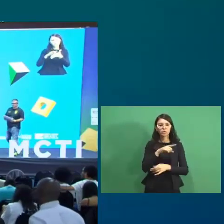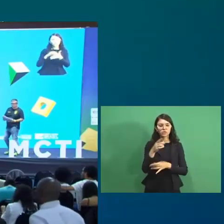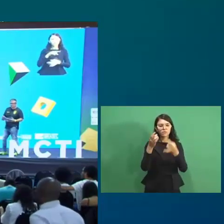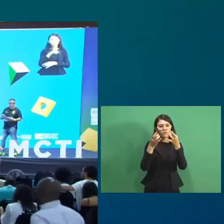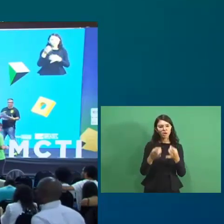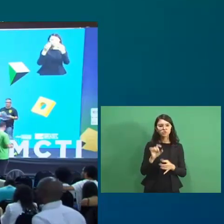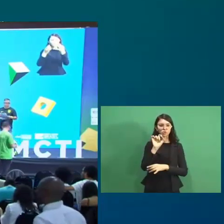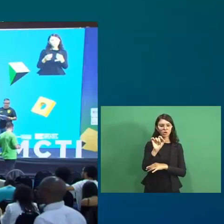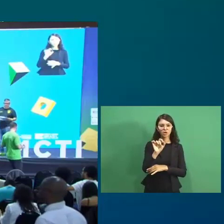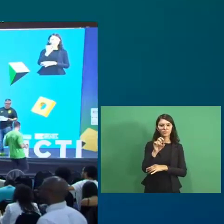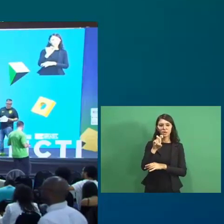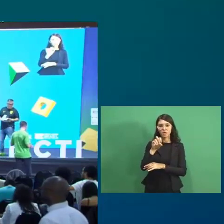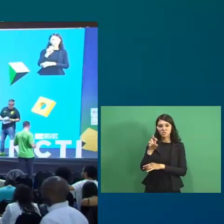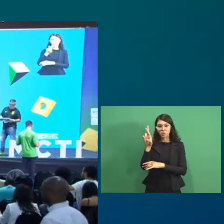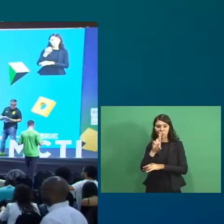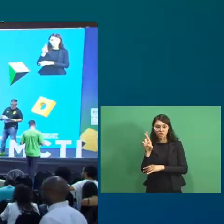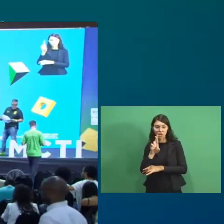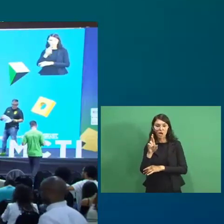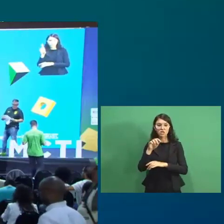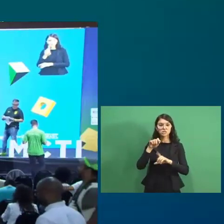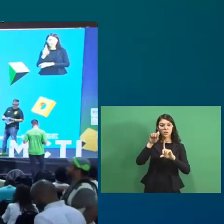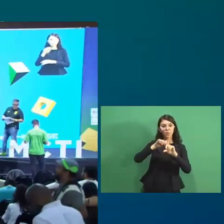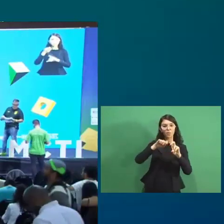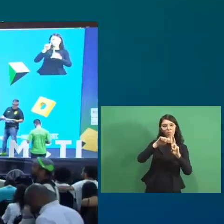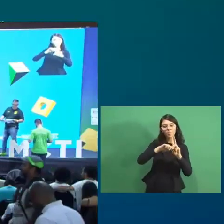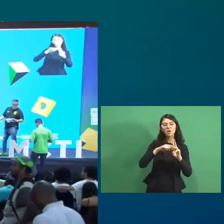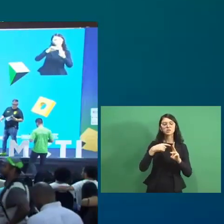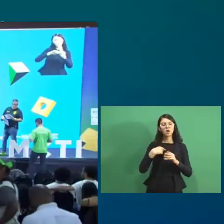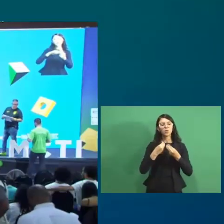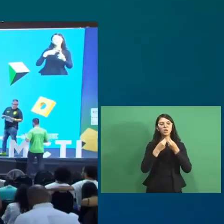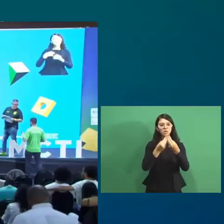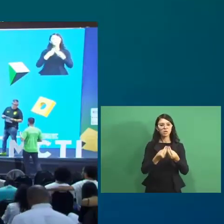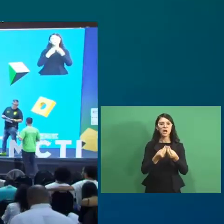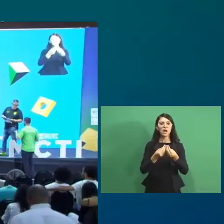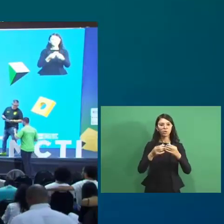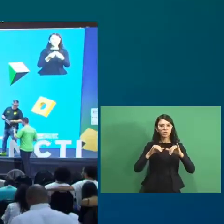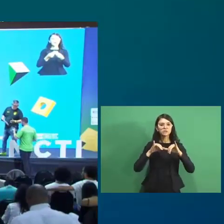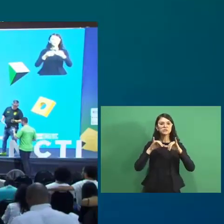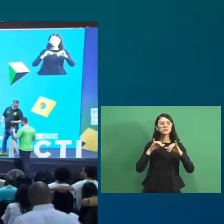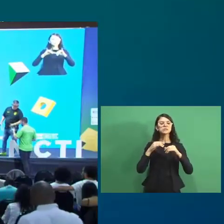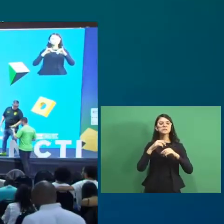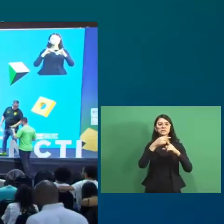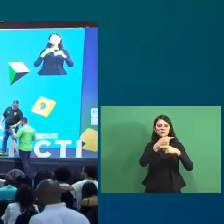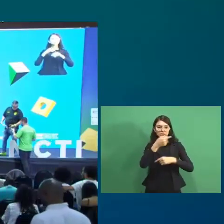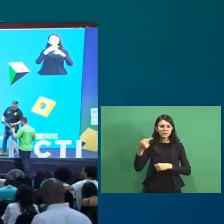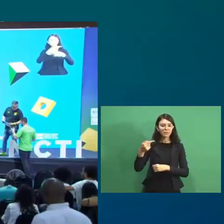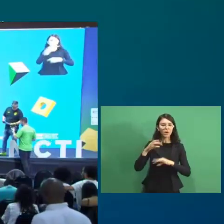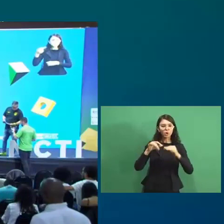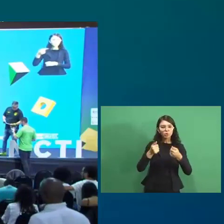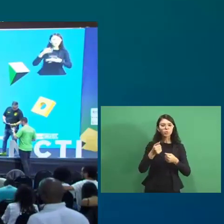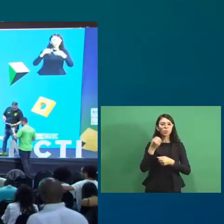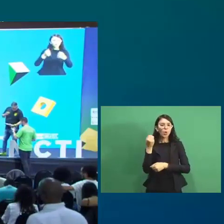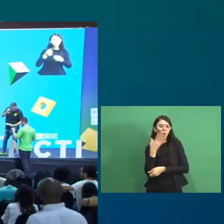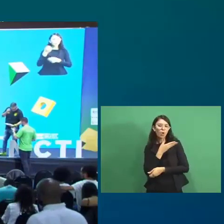vende, sei lá, 50 reais por mês, eu te entrego toda semana ali o que tem fresco da semana. Sim, assim,